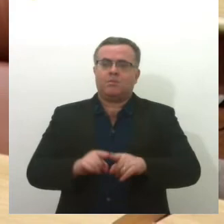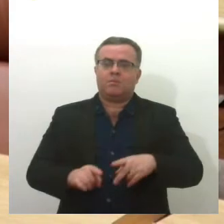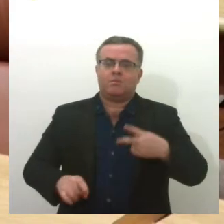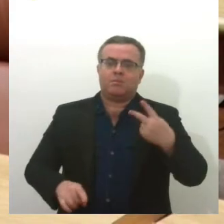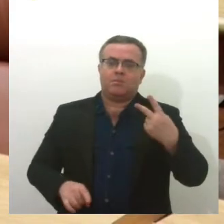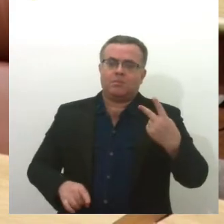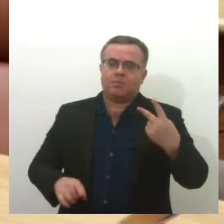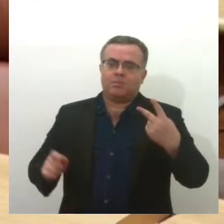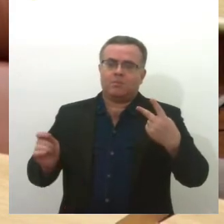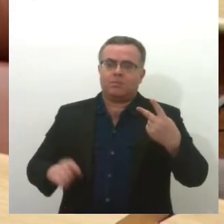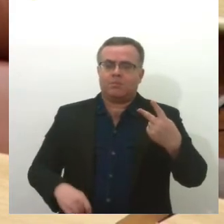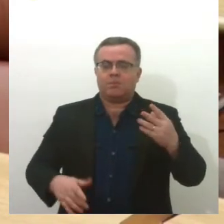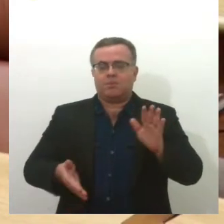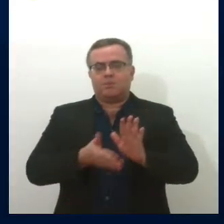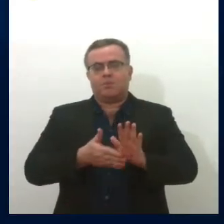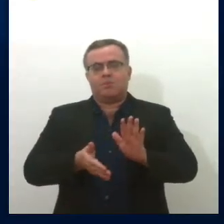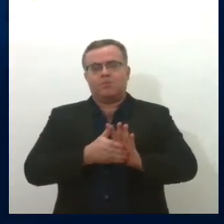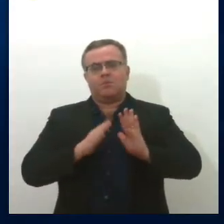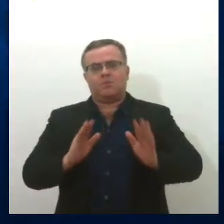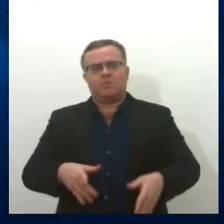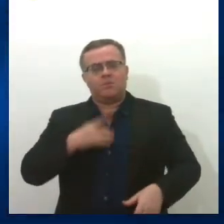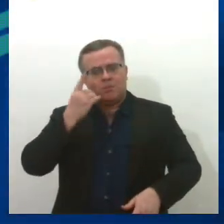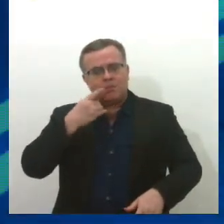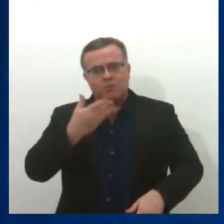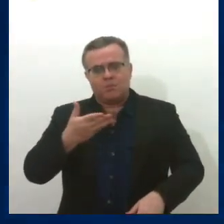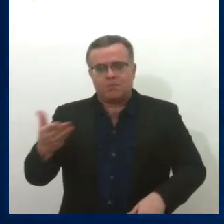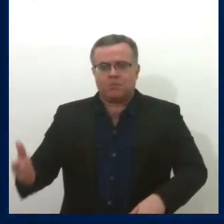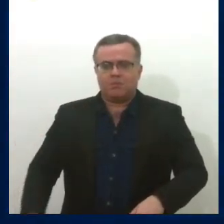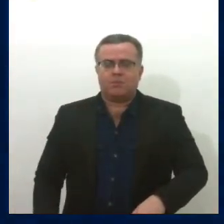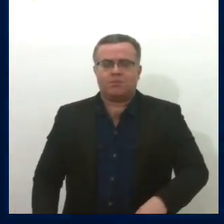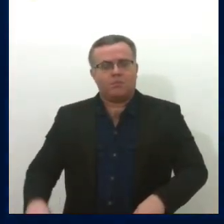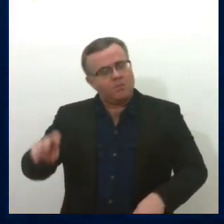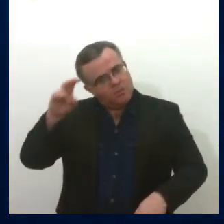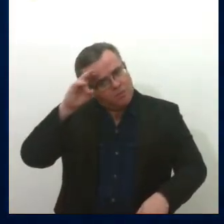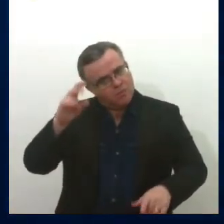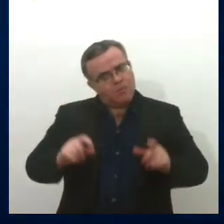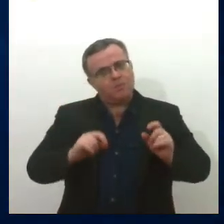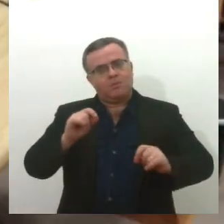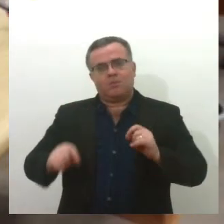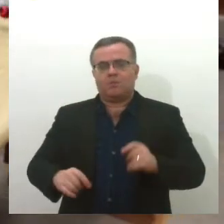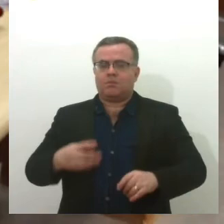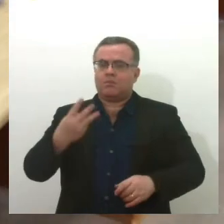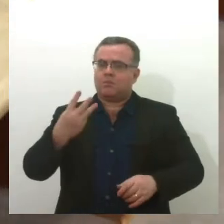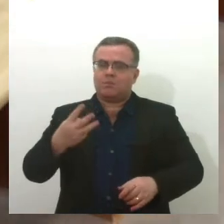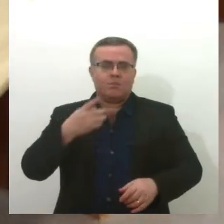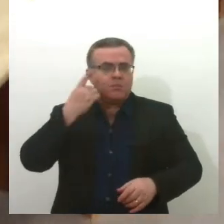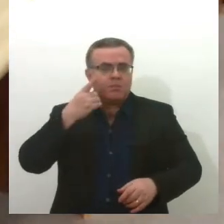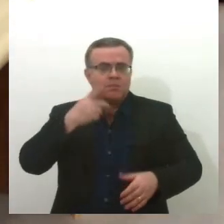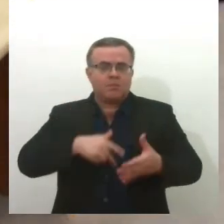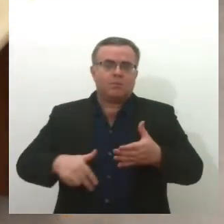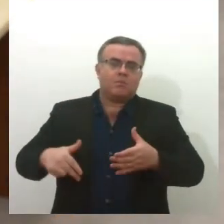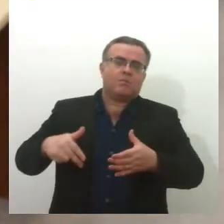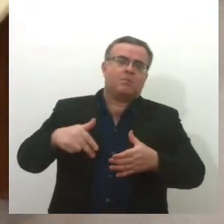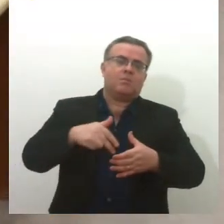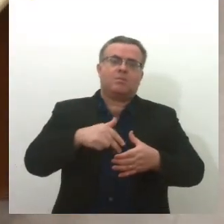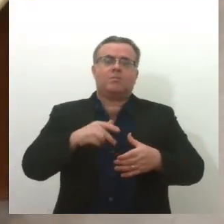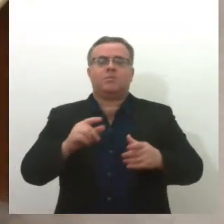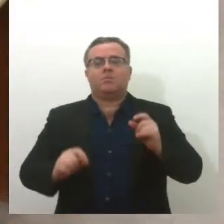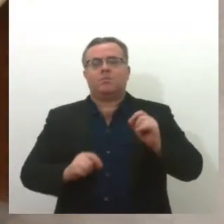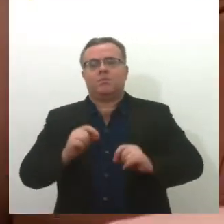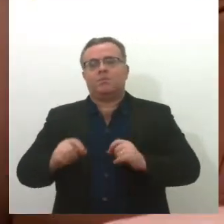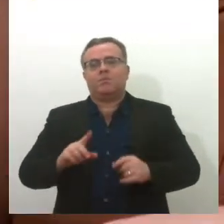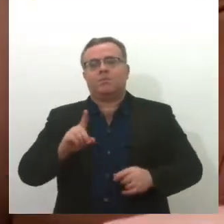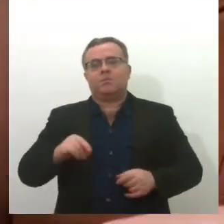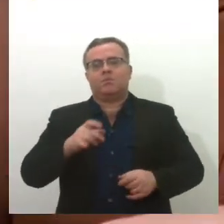proposituras dos deputados. Quinta-feira. Três deputados foram à tribuna na quinta-feira, dia